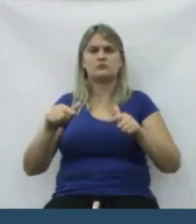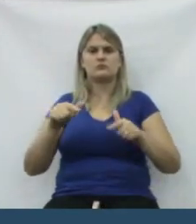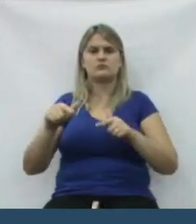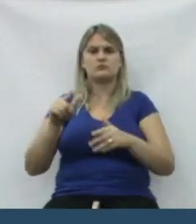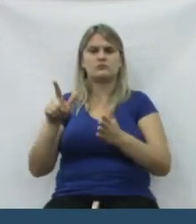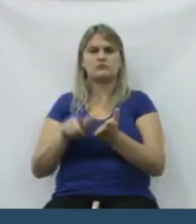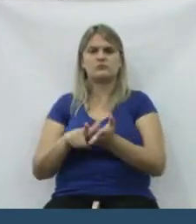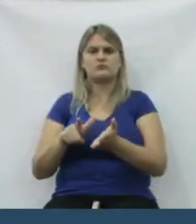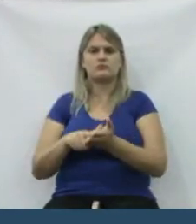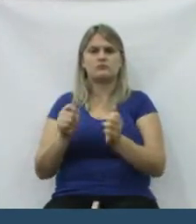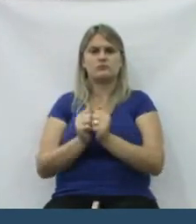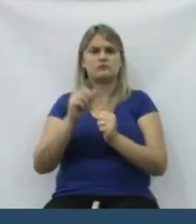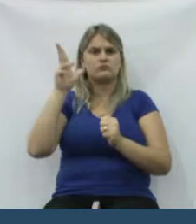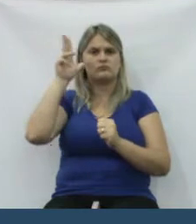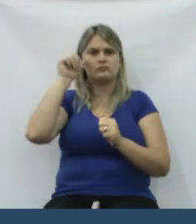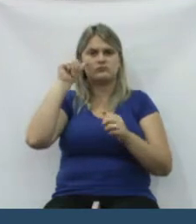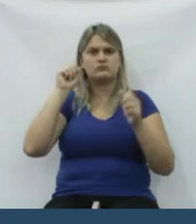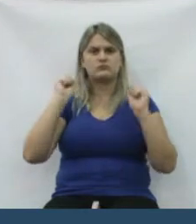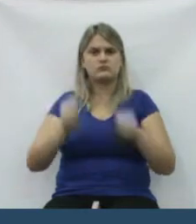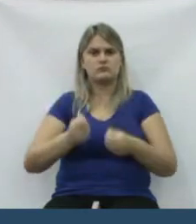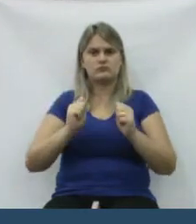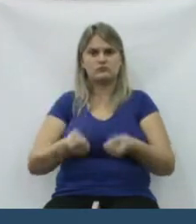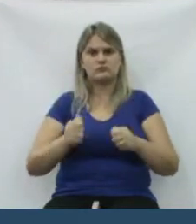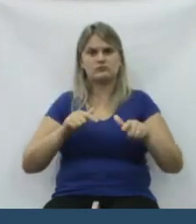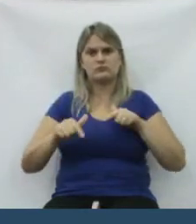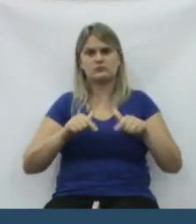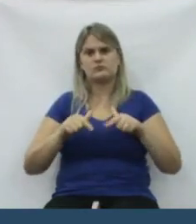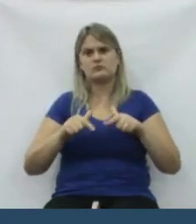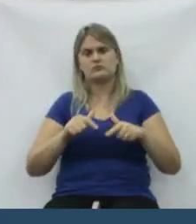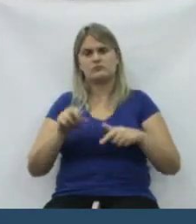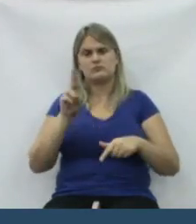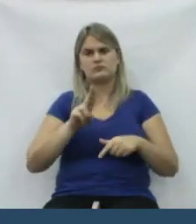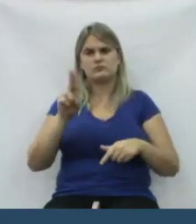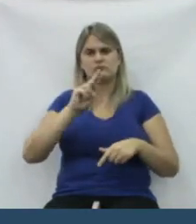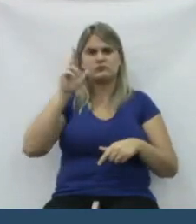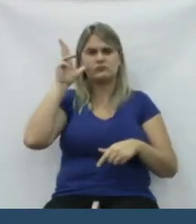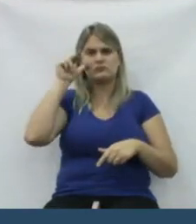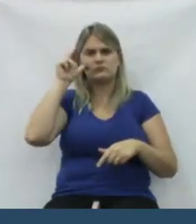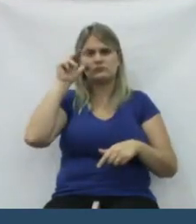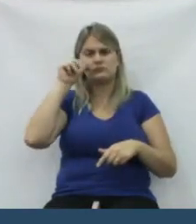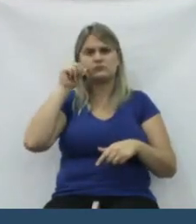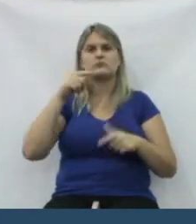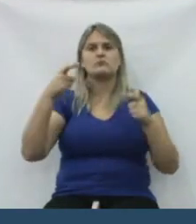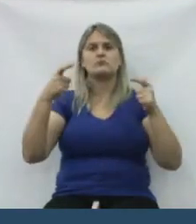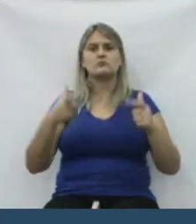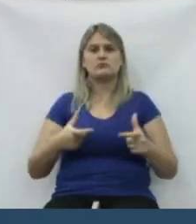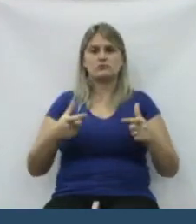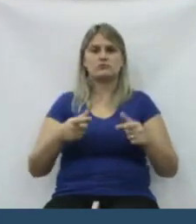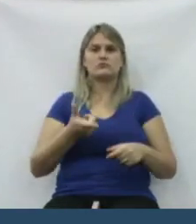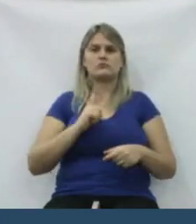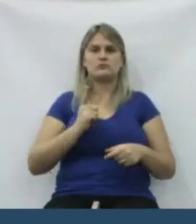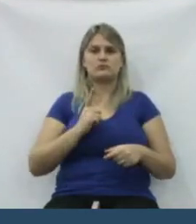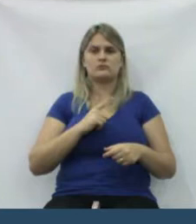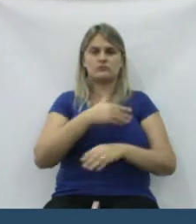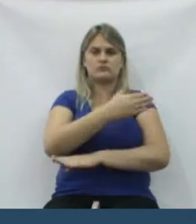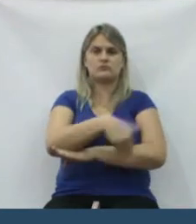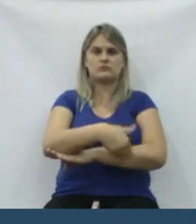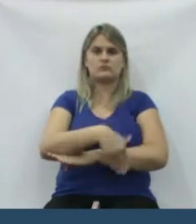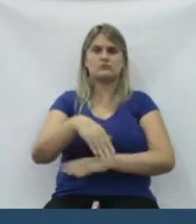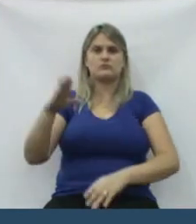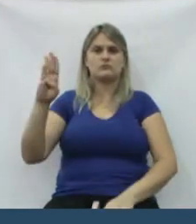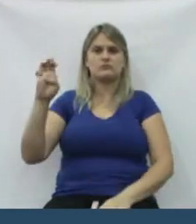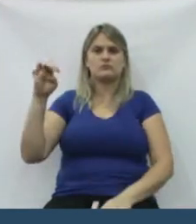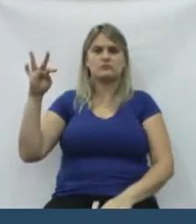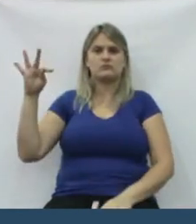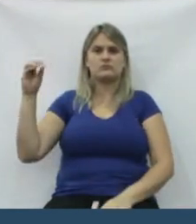papel e tinha muito cavalo ali, carroça, que eles trabalhavam com aquelas coisas de mal e aonde ficava ali na